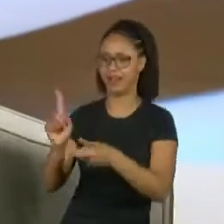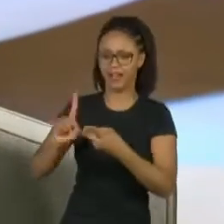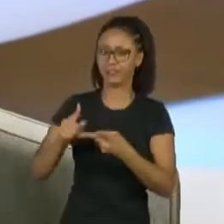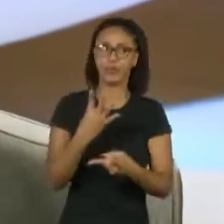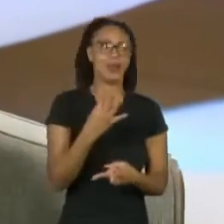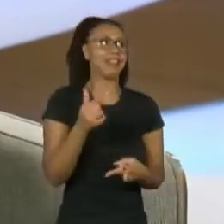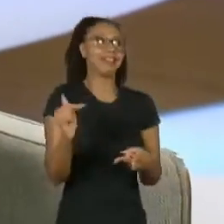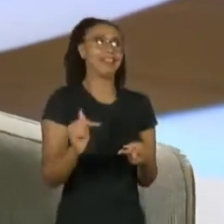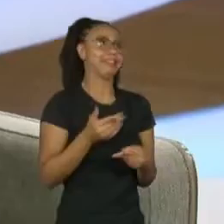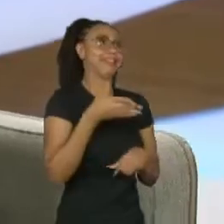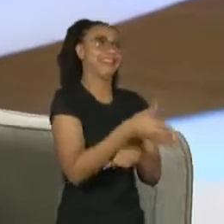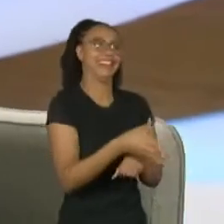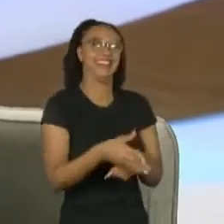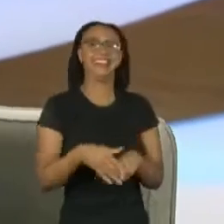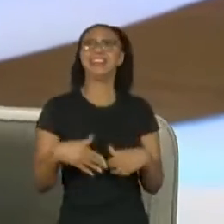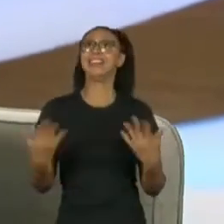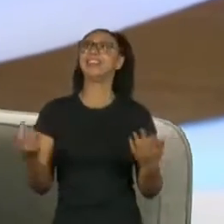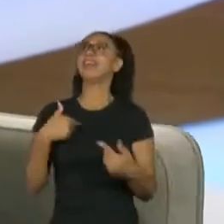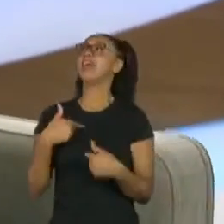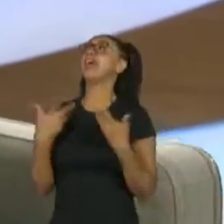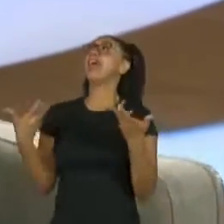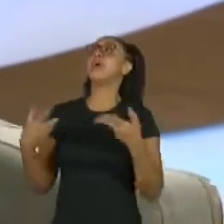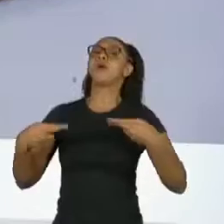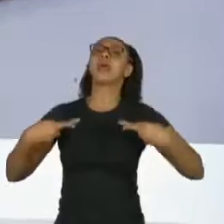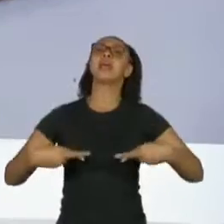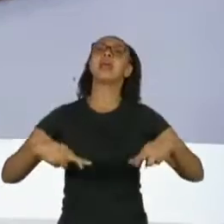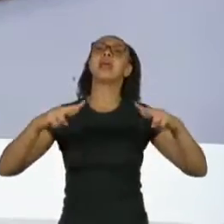digo assim, não, gente. Eu quero uma rede.